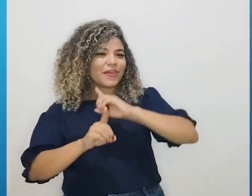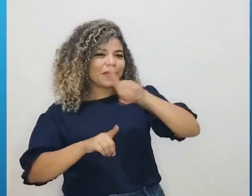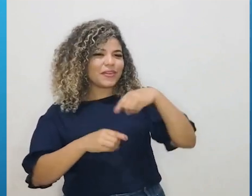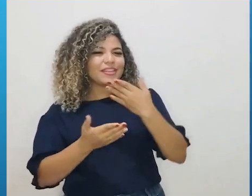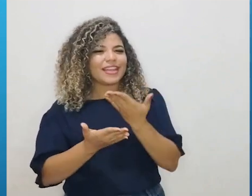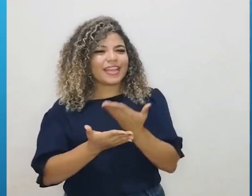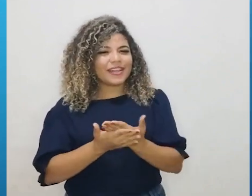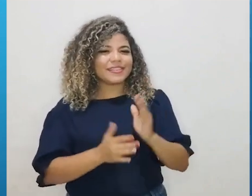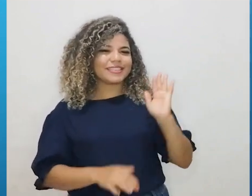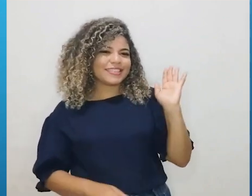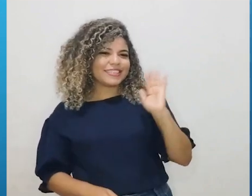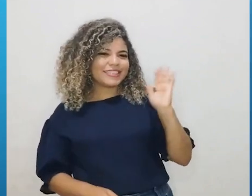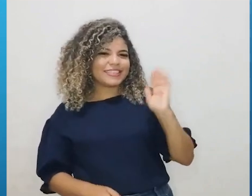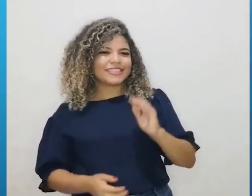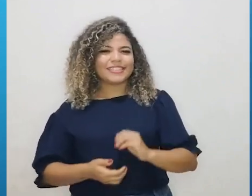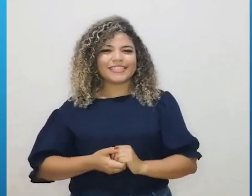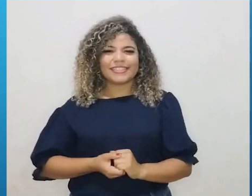uma próxima aula. Tchau, tchau!